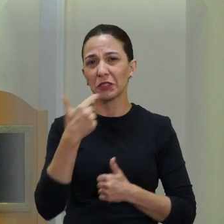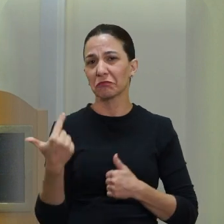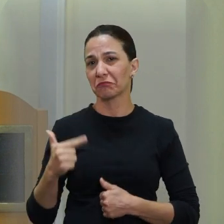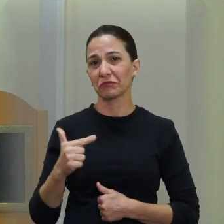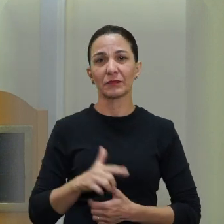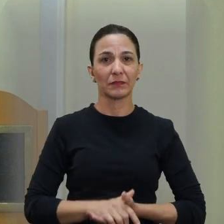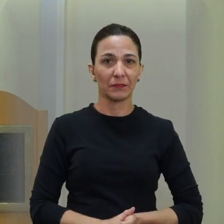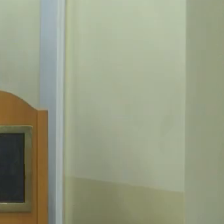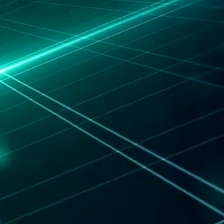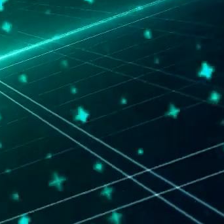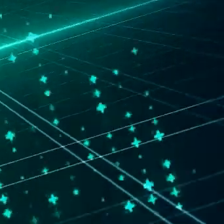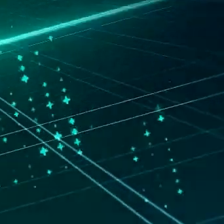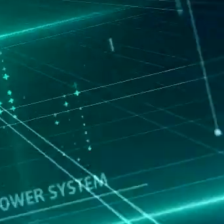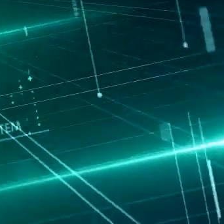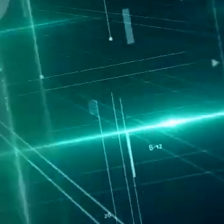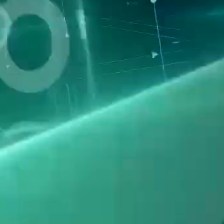creio que não vai ser tão difícil.